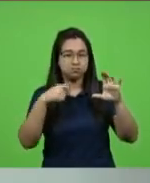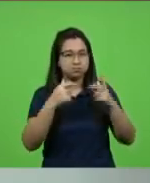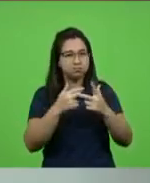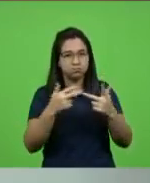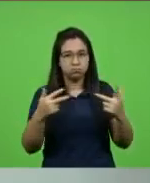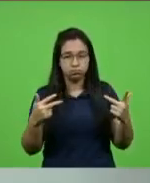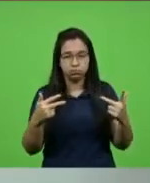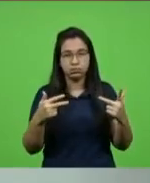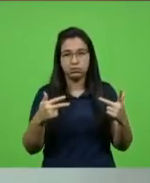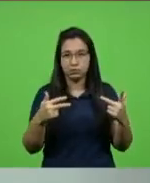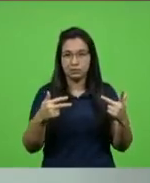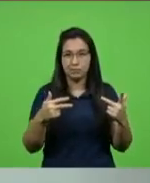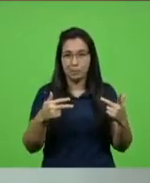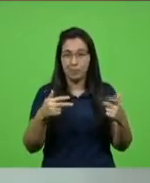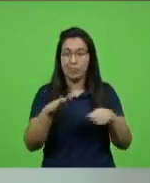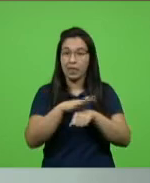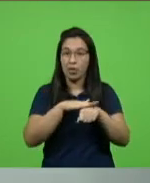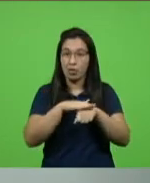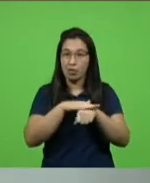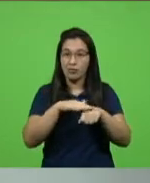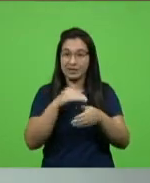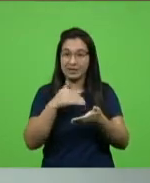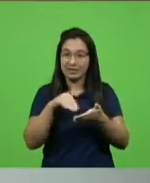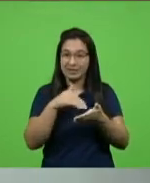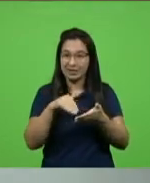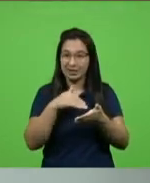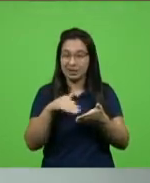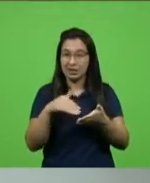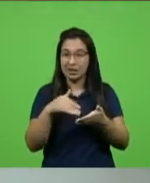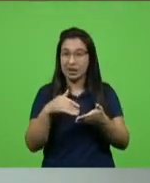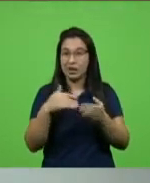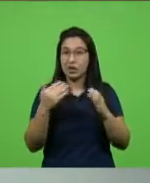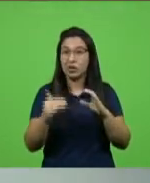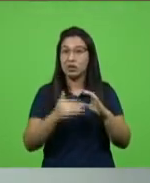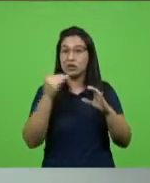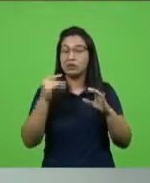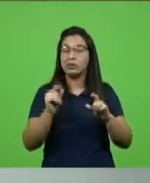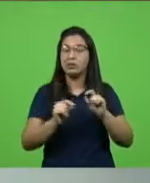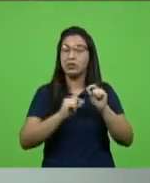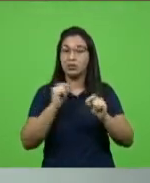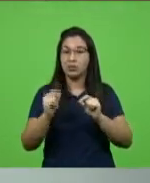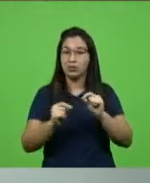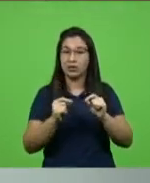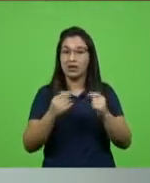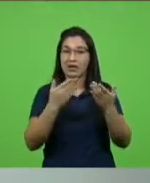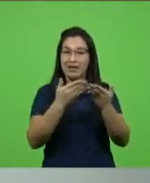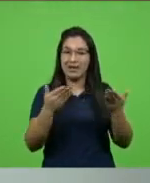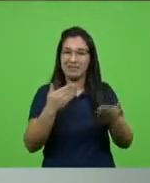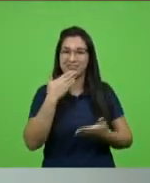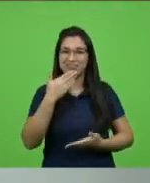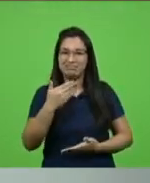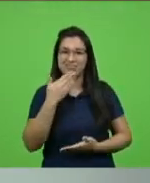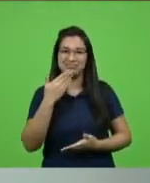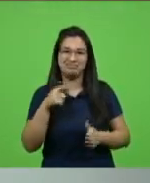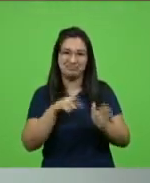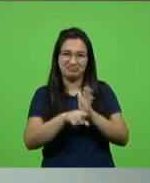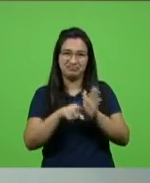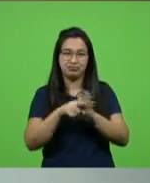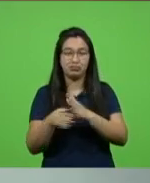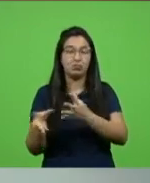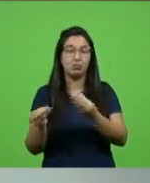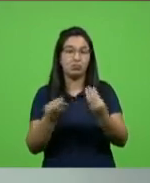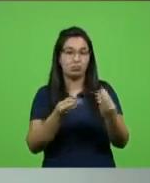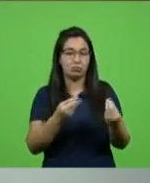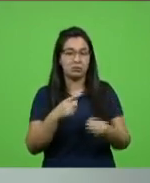conversa com o secretário Vieira imediatamente tão logo recebi esses apelos e eu quero